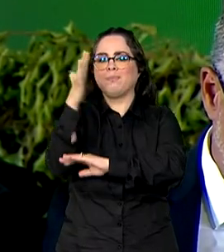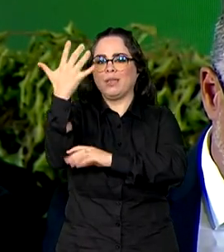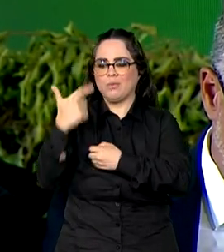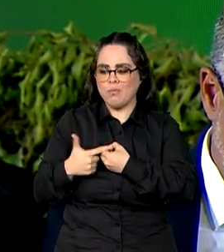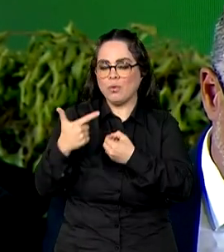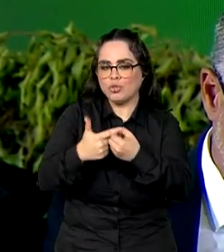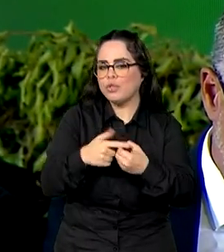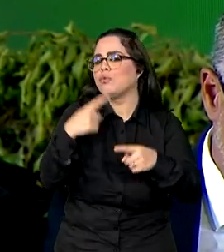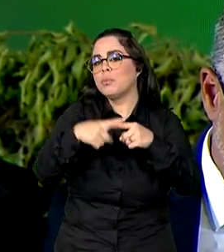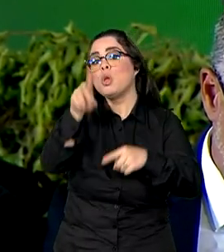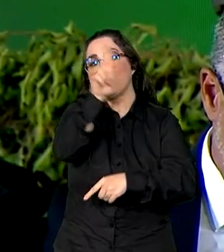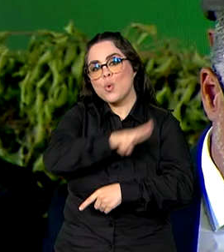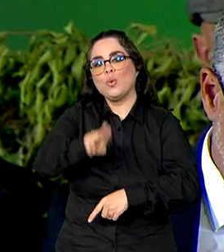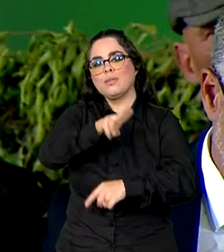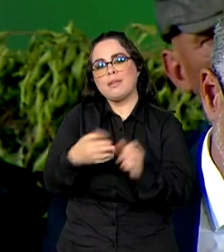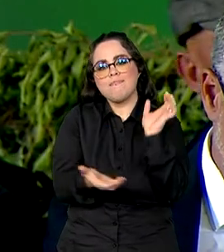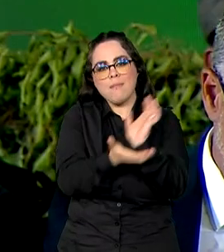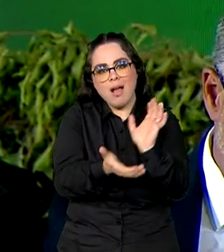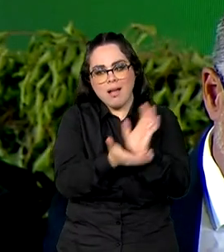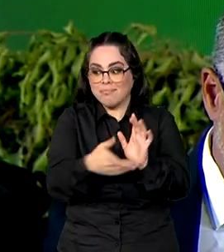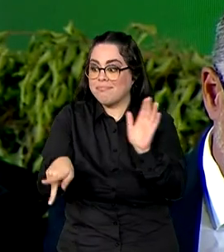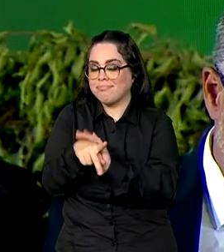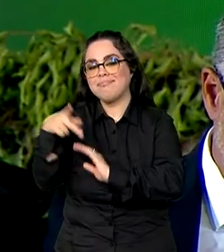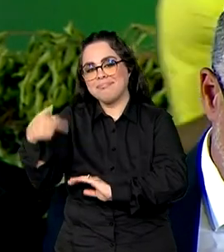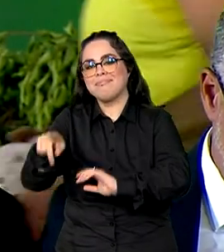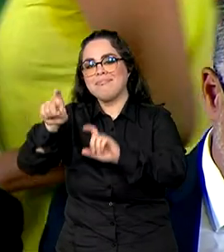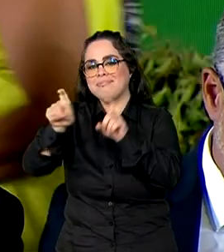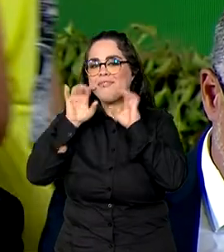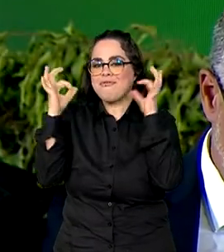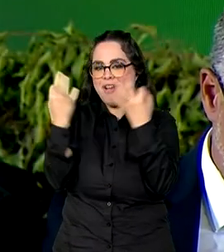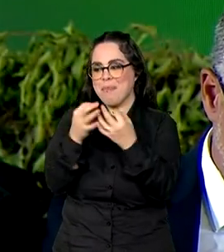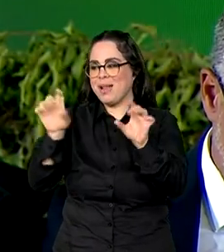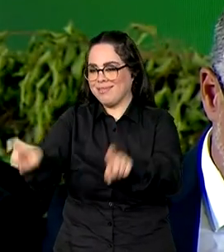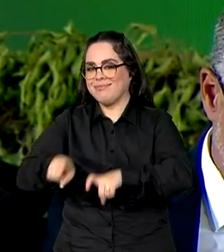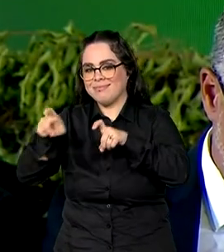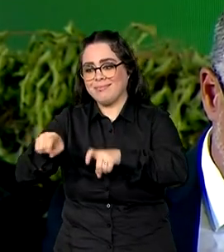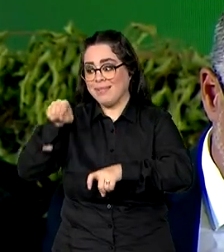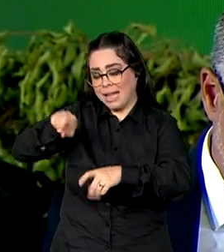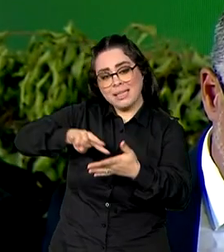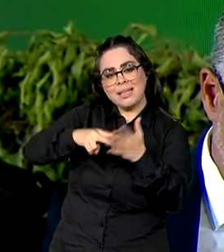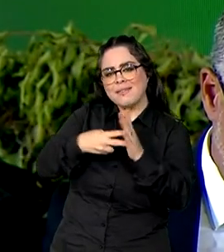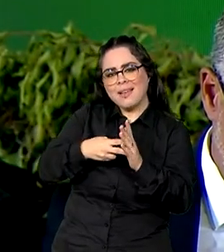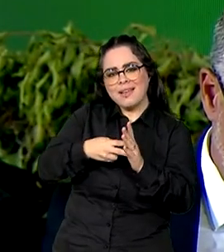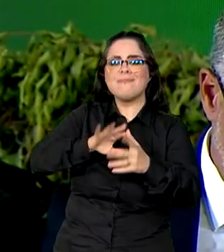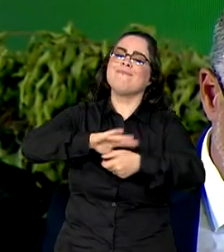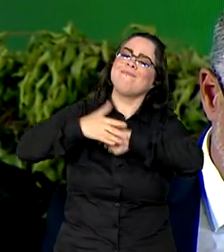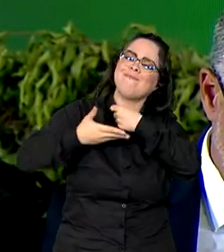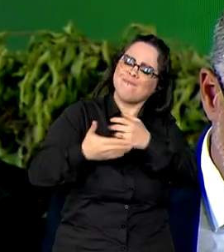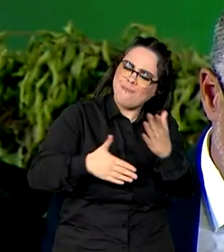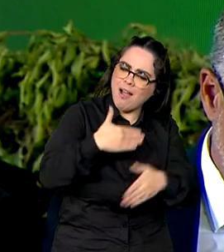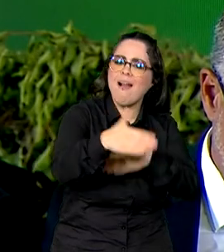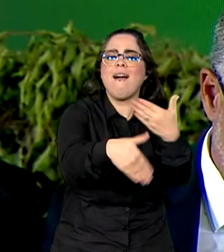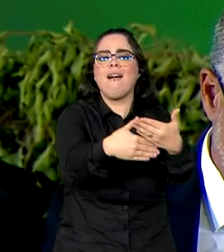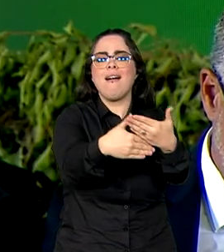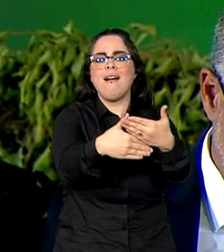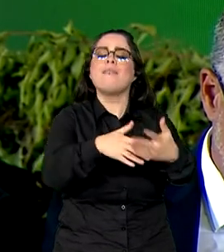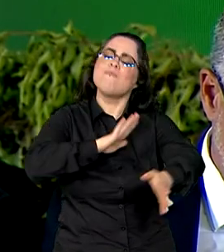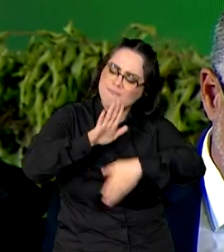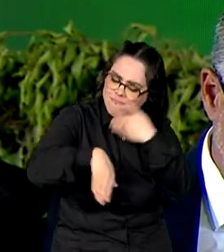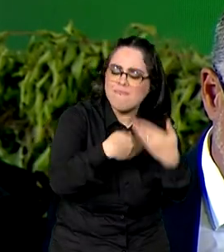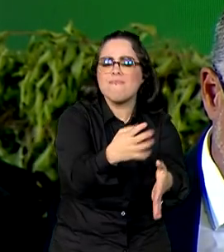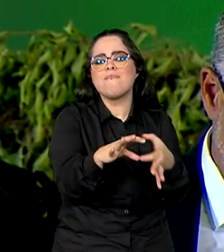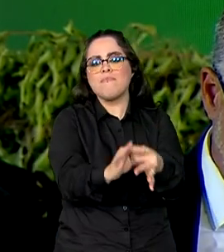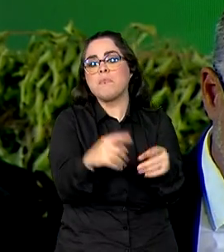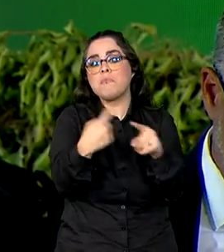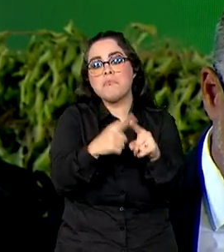matéria-prima da agricultura familiar. E para a gente isso é desenvolvimento. Por que é desenvolvimento sustentável?